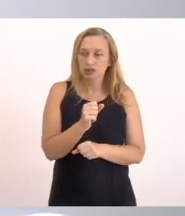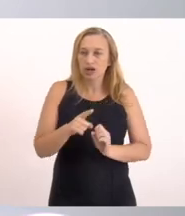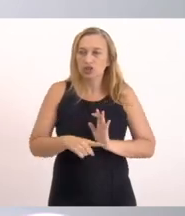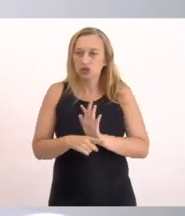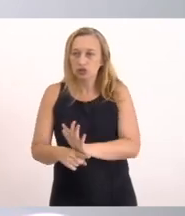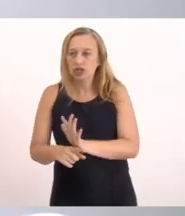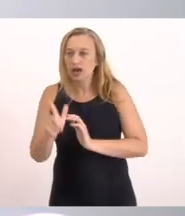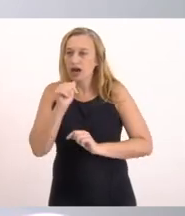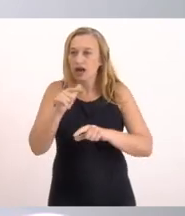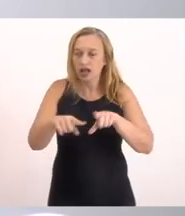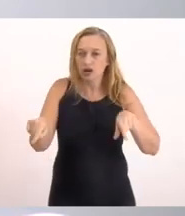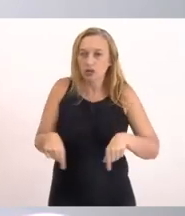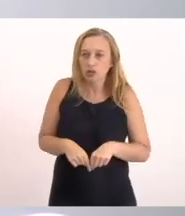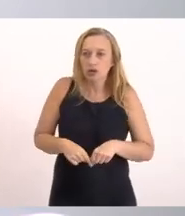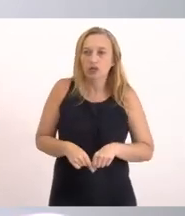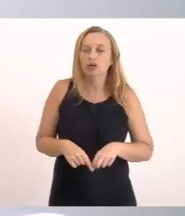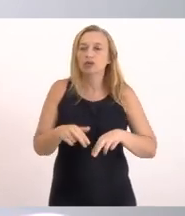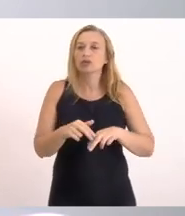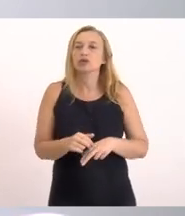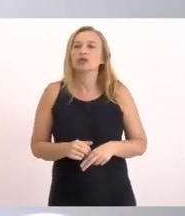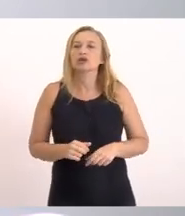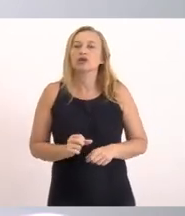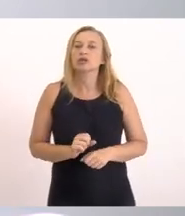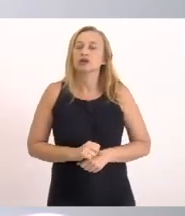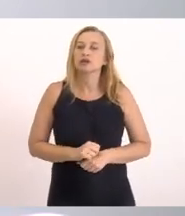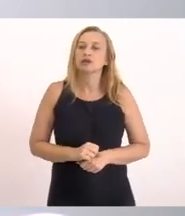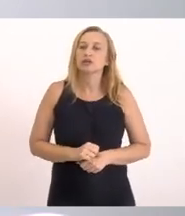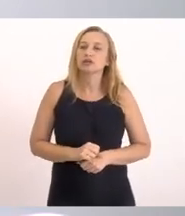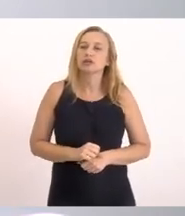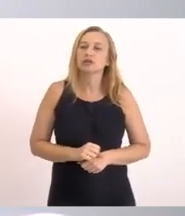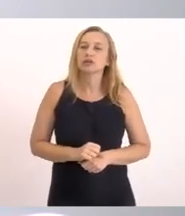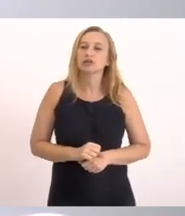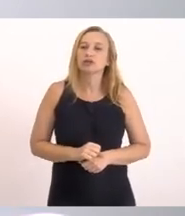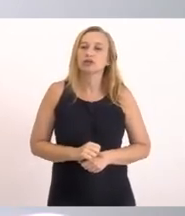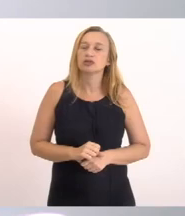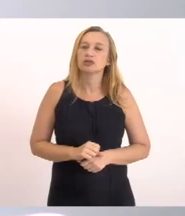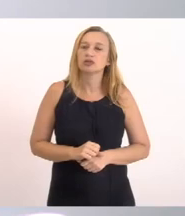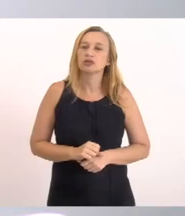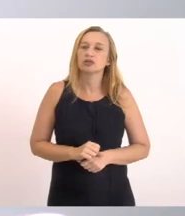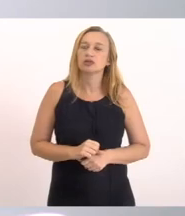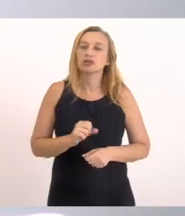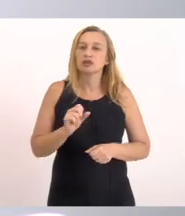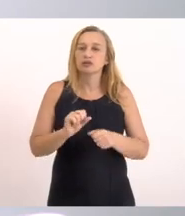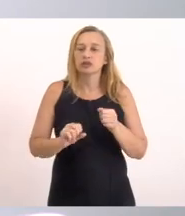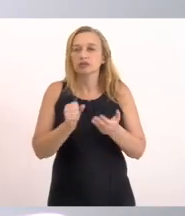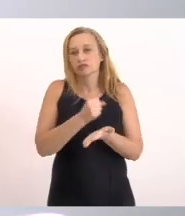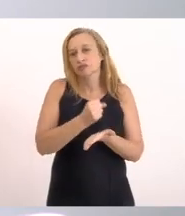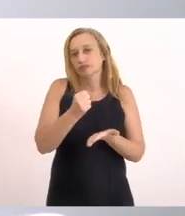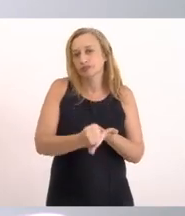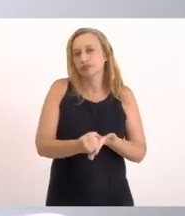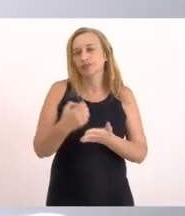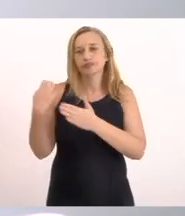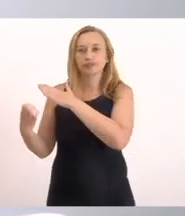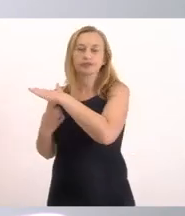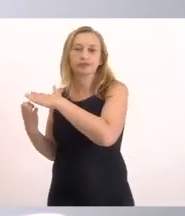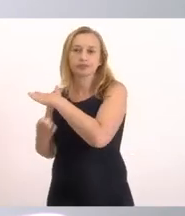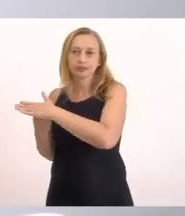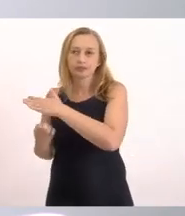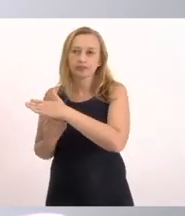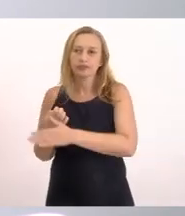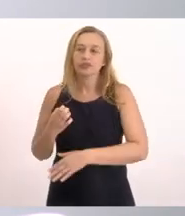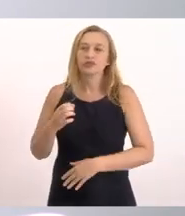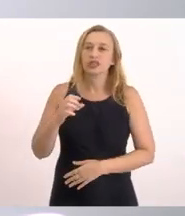sufoco E com isso Foi feita Essa Essa Essa Essa contratação Da empresa Dimensional